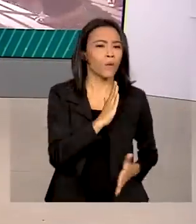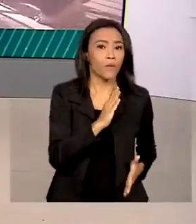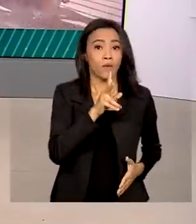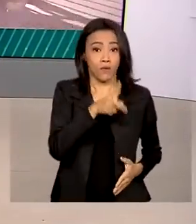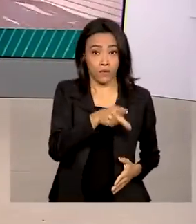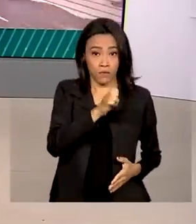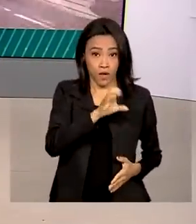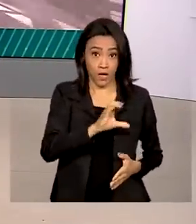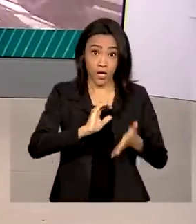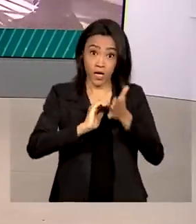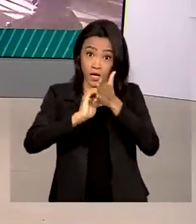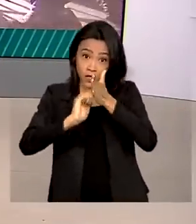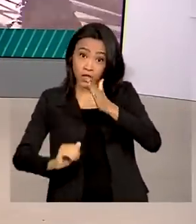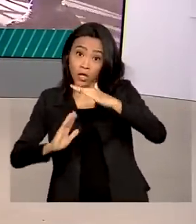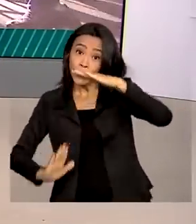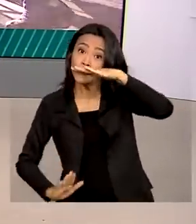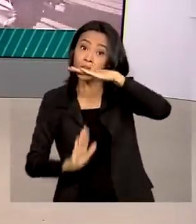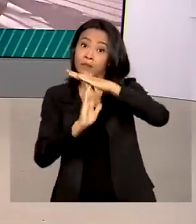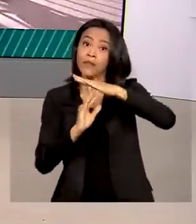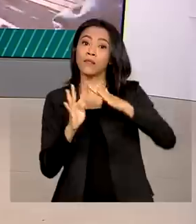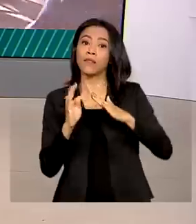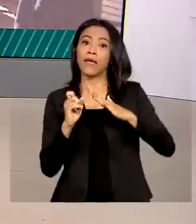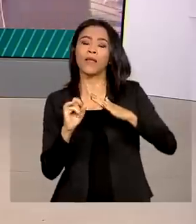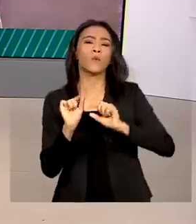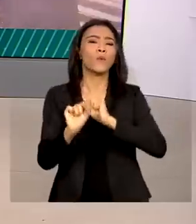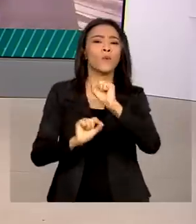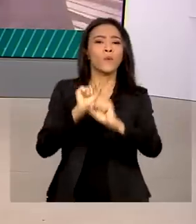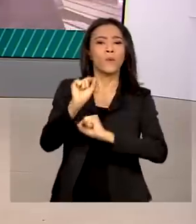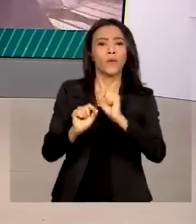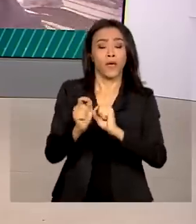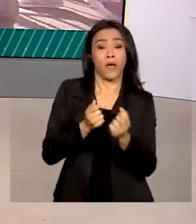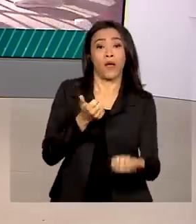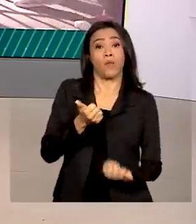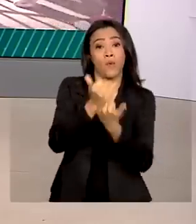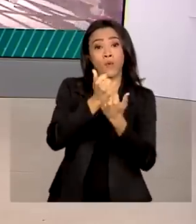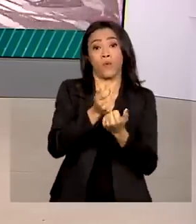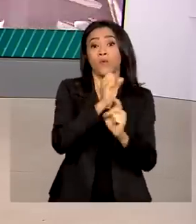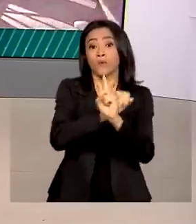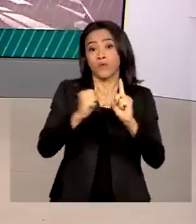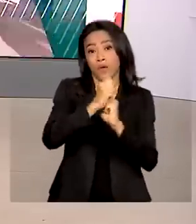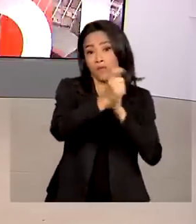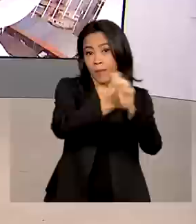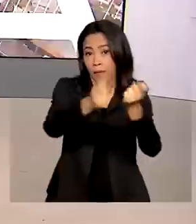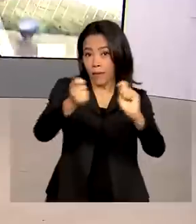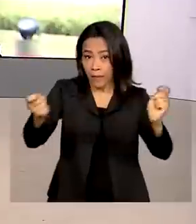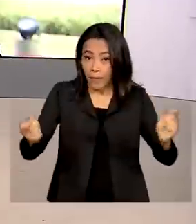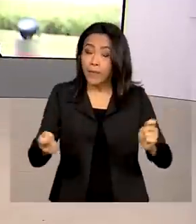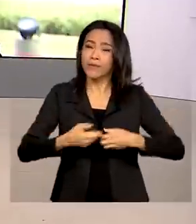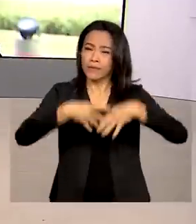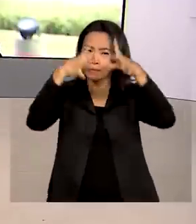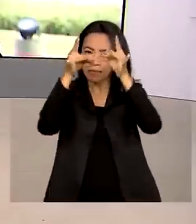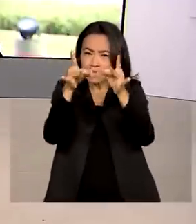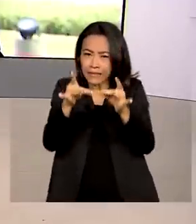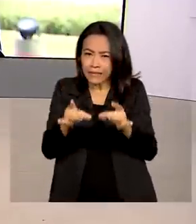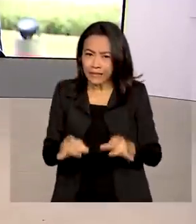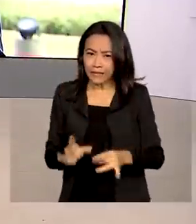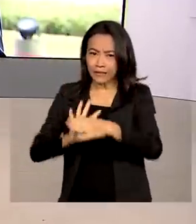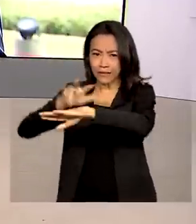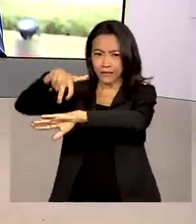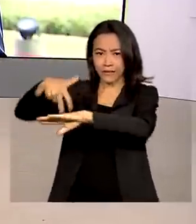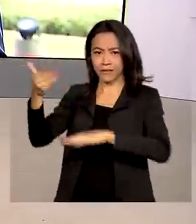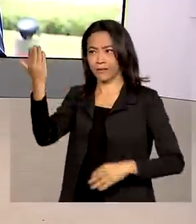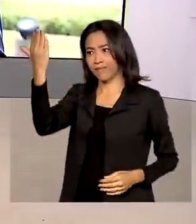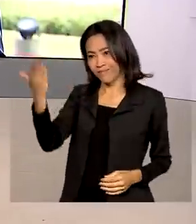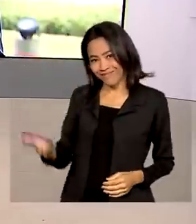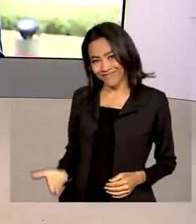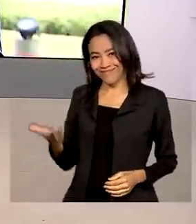retira do teto de gastos benefícios sociais de transferência de renda. Os detalhes a gente vai ver agora ao vivo com Glauco